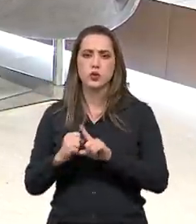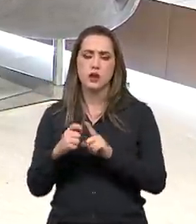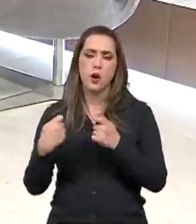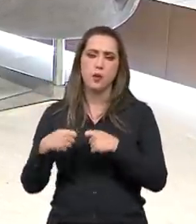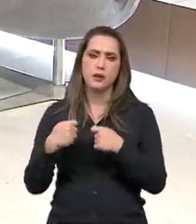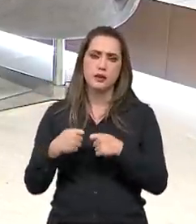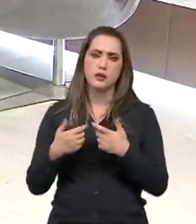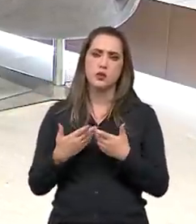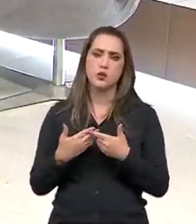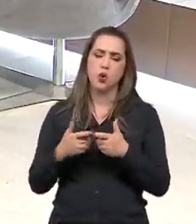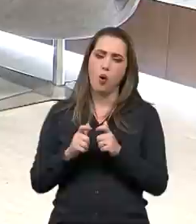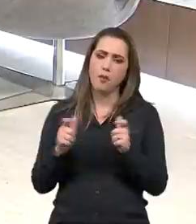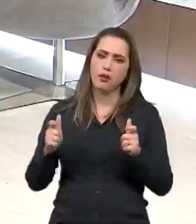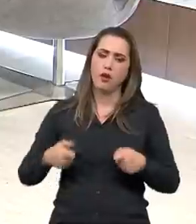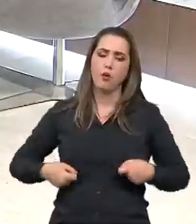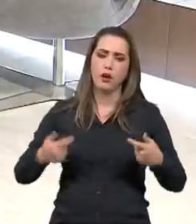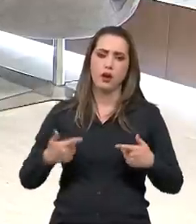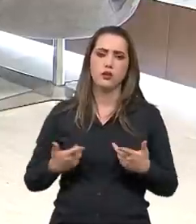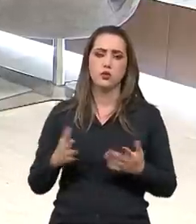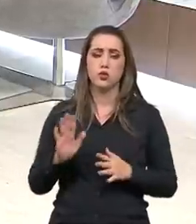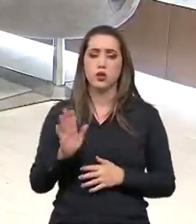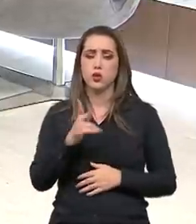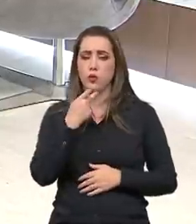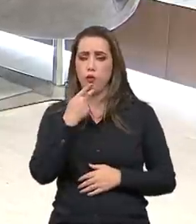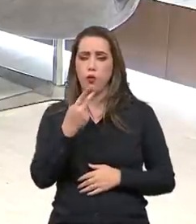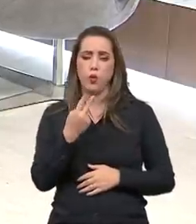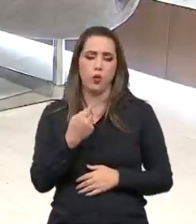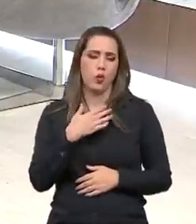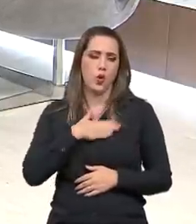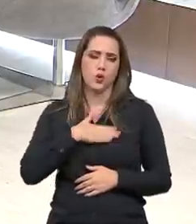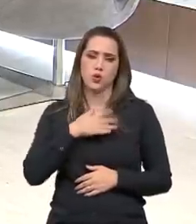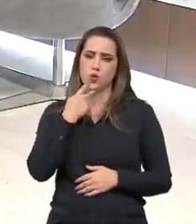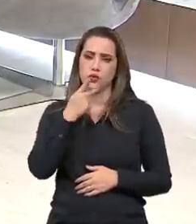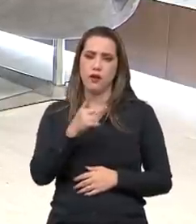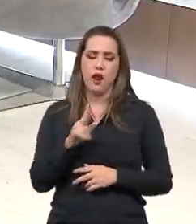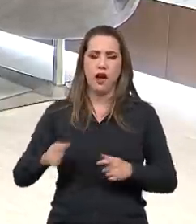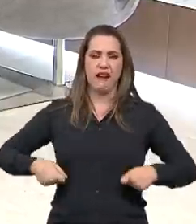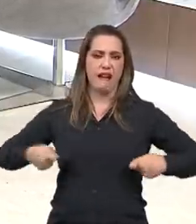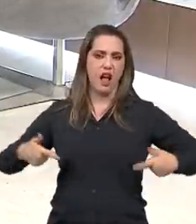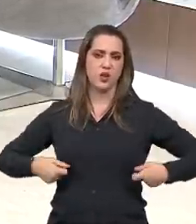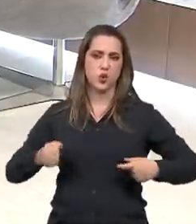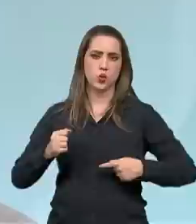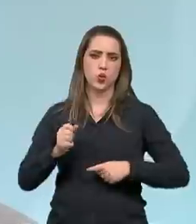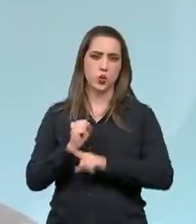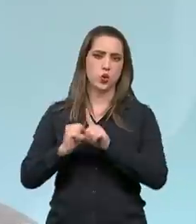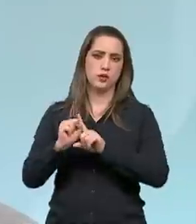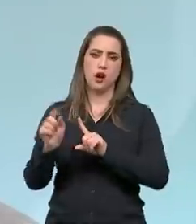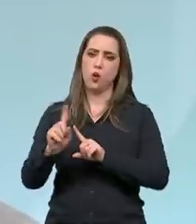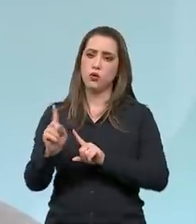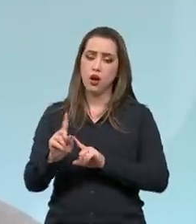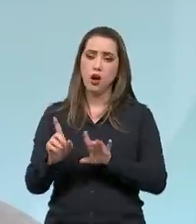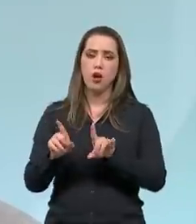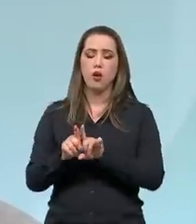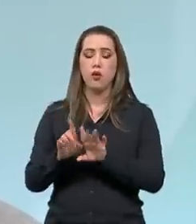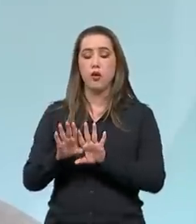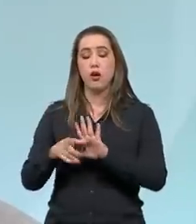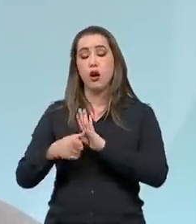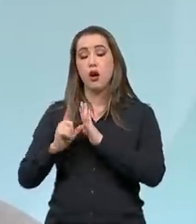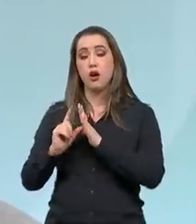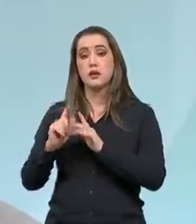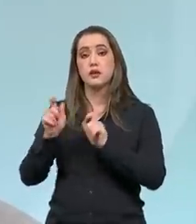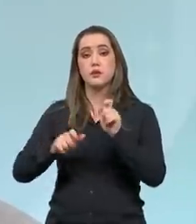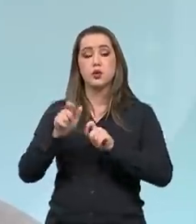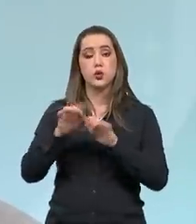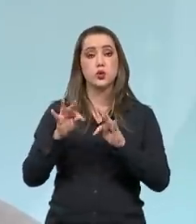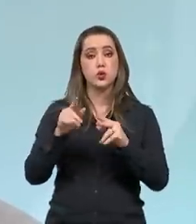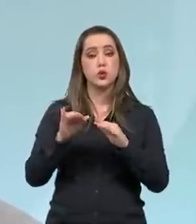Eu nem chamo o auxílio emergencial de gasto social. Ele não era focalizado nos pobres, ele era para todos os